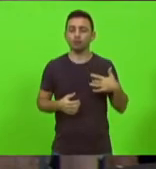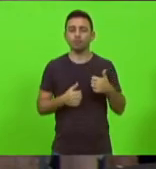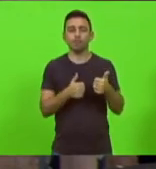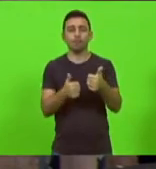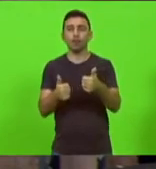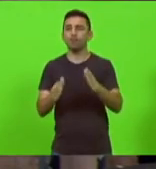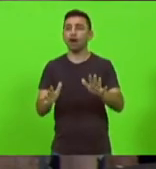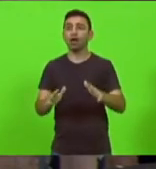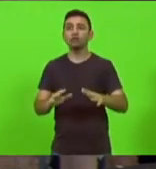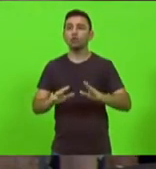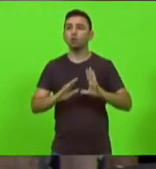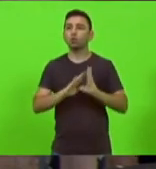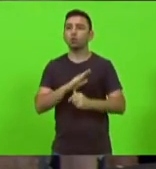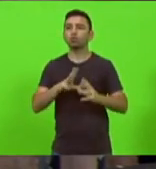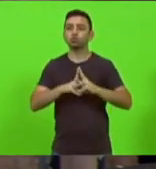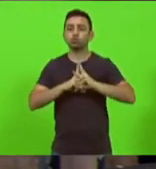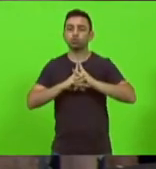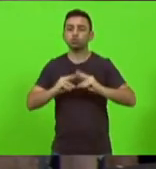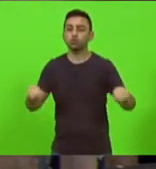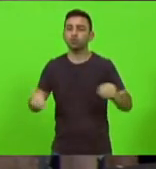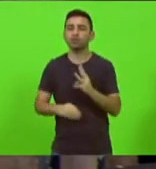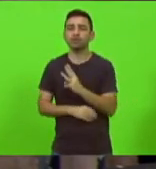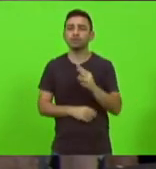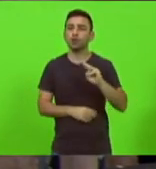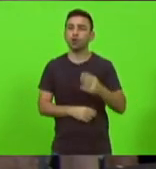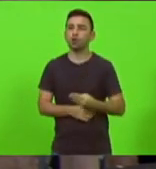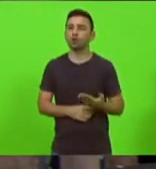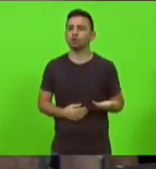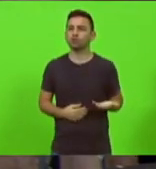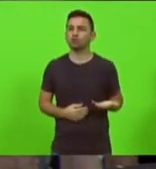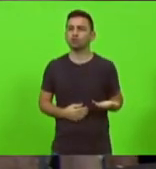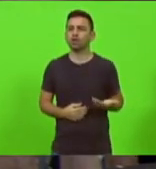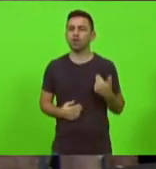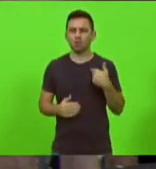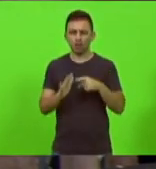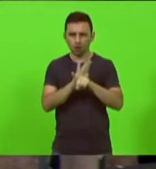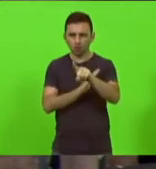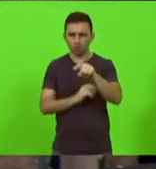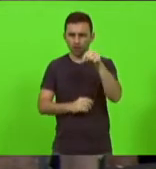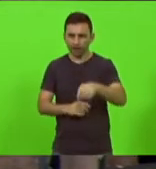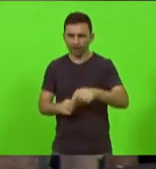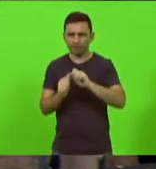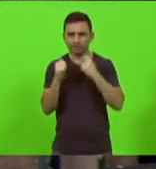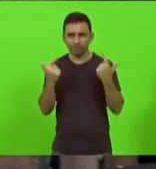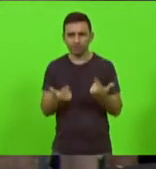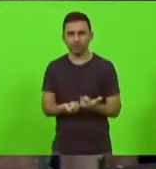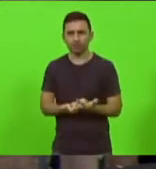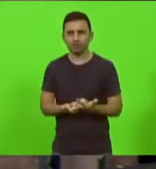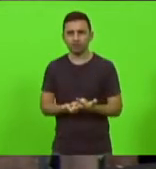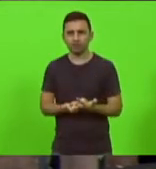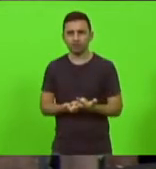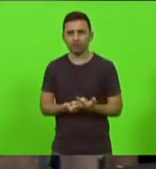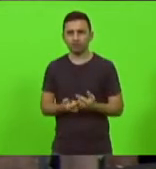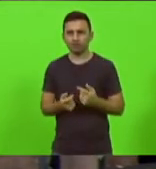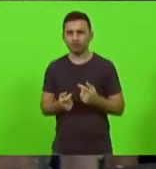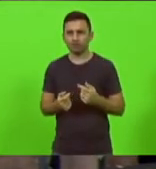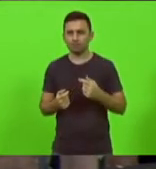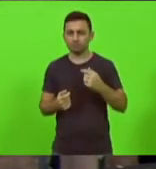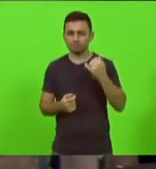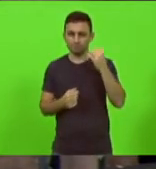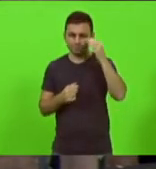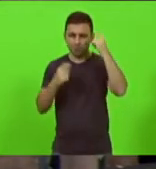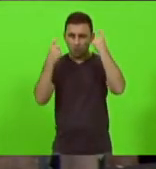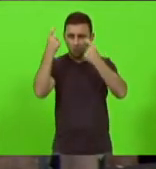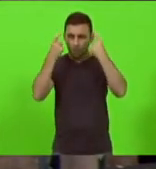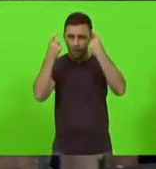milhões de 200 respiradores aí eu te pergunto tu acha que essa casa vai dar importância para uma agulha